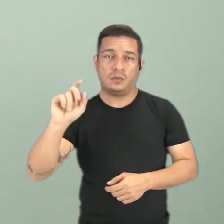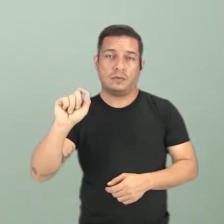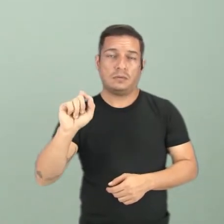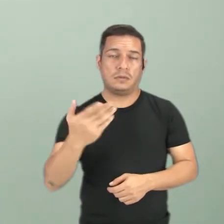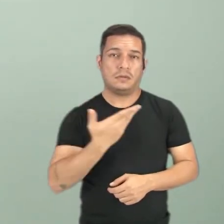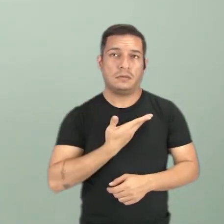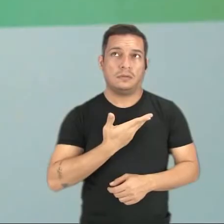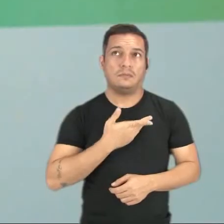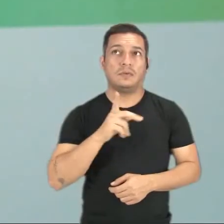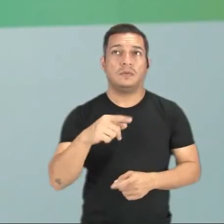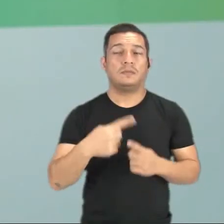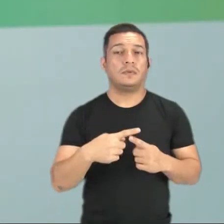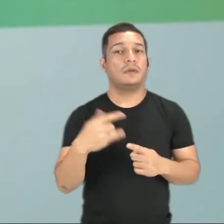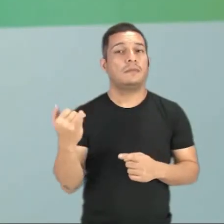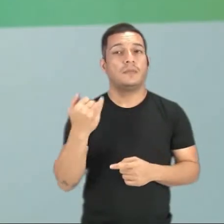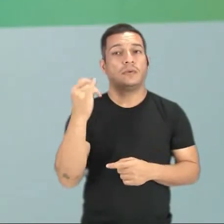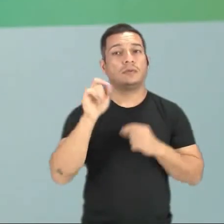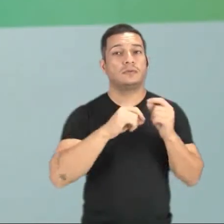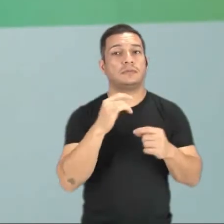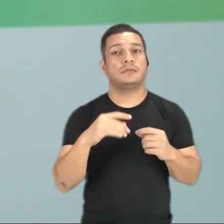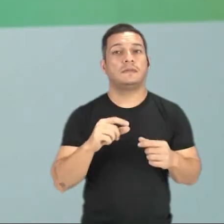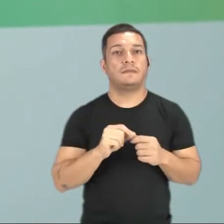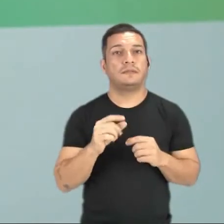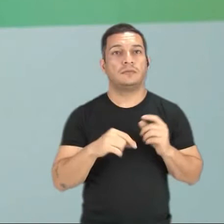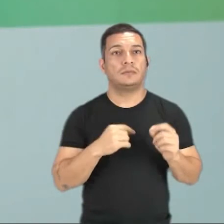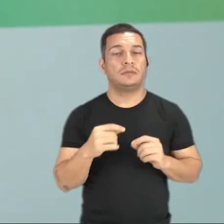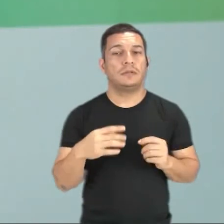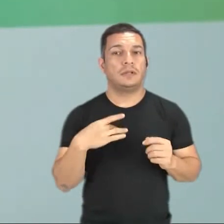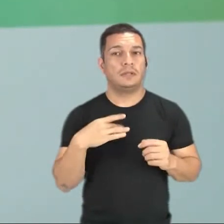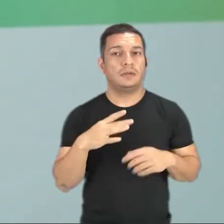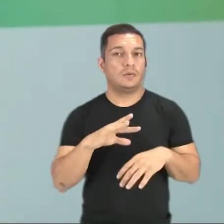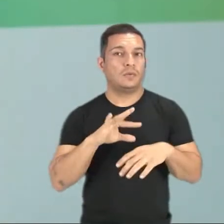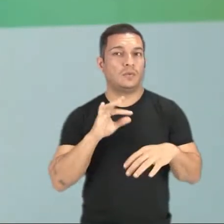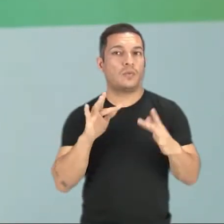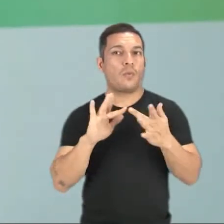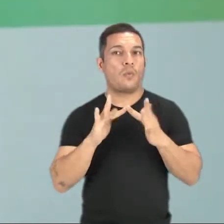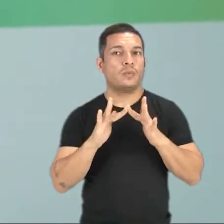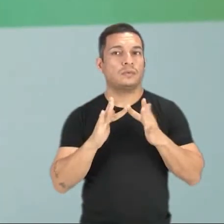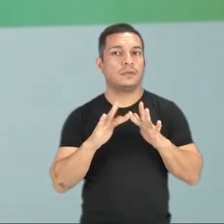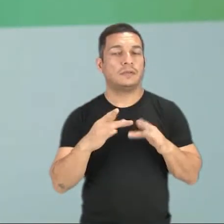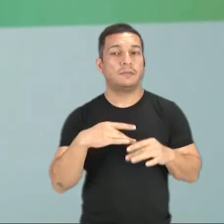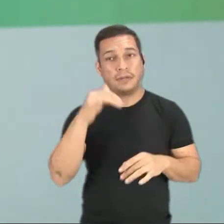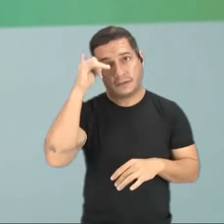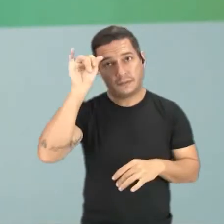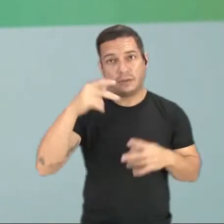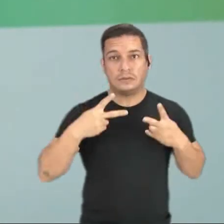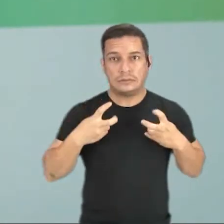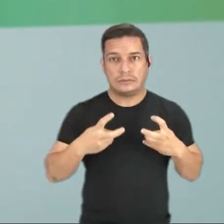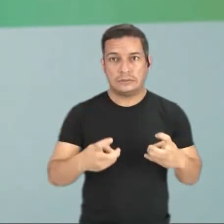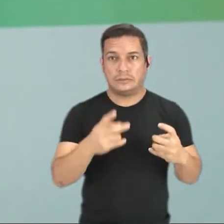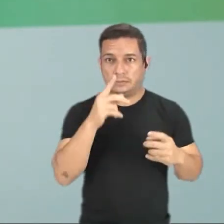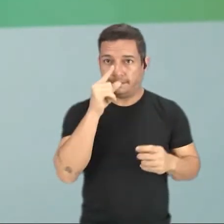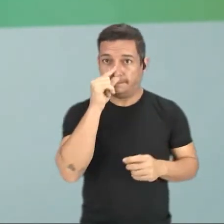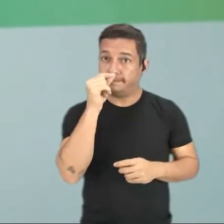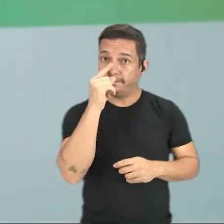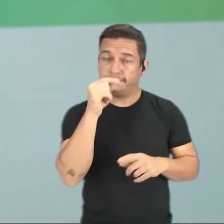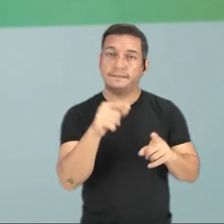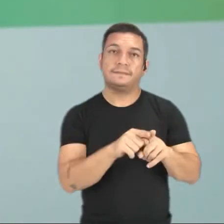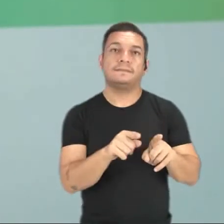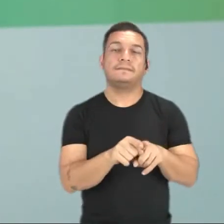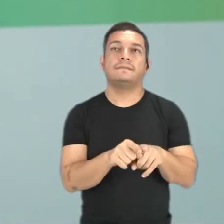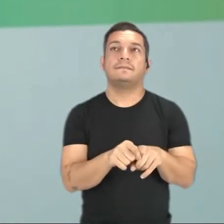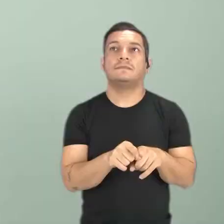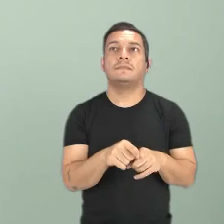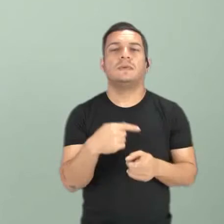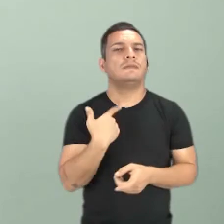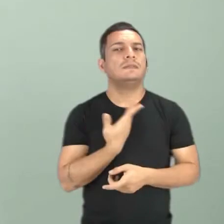é necessário fazer o toque para a prevenção do câncer de mama, e também seja uma amiga do peito no sentido figurado,